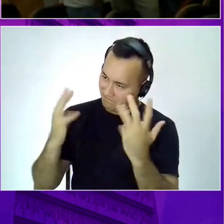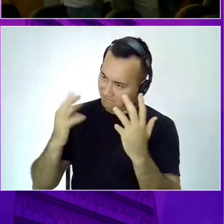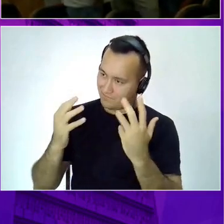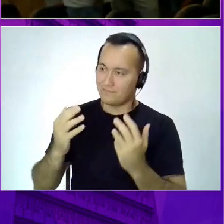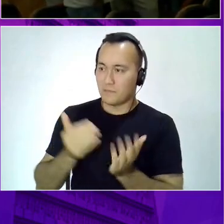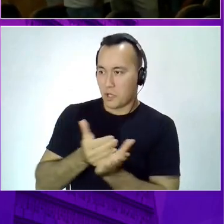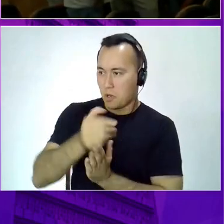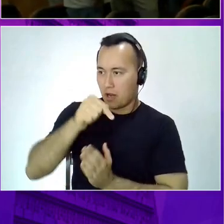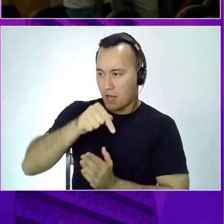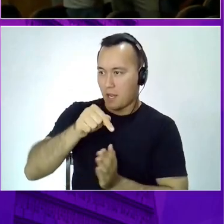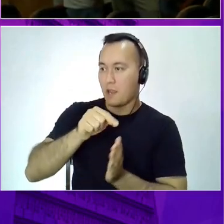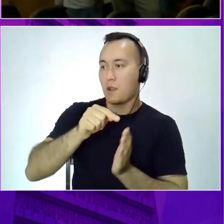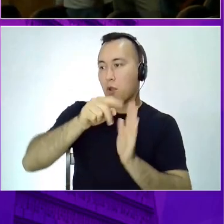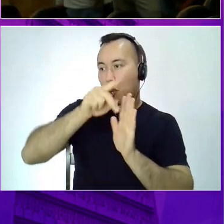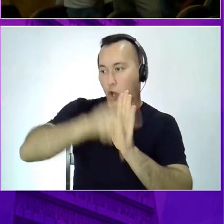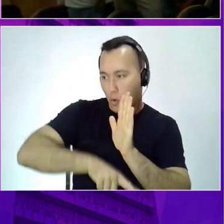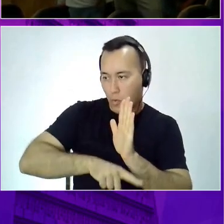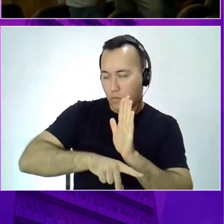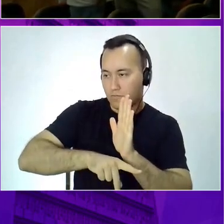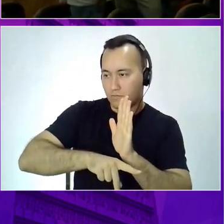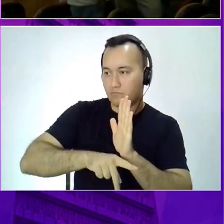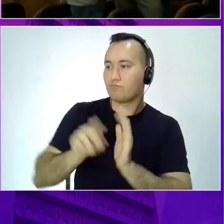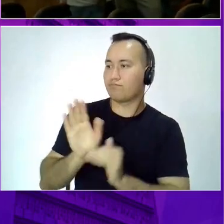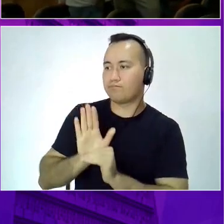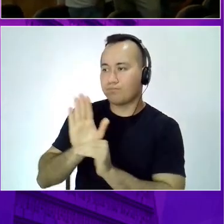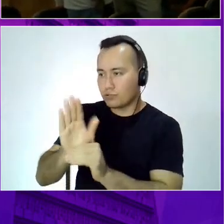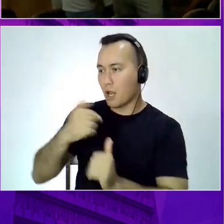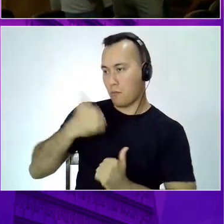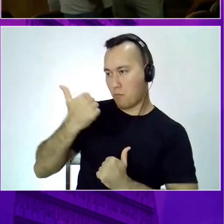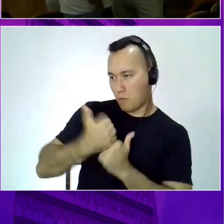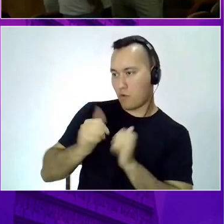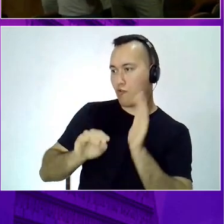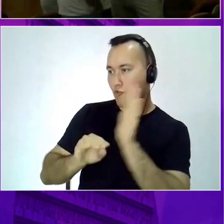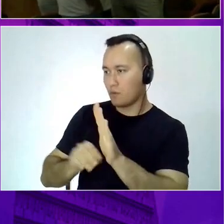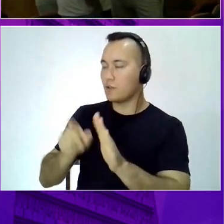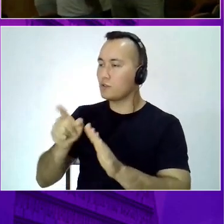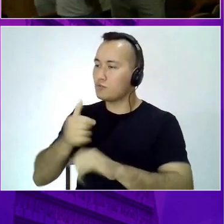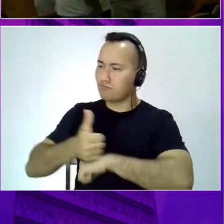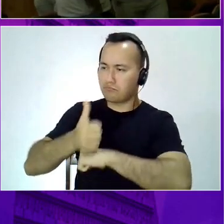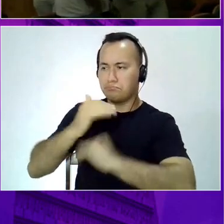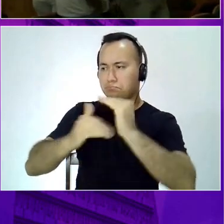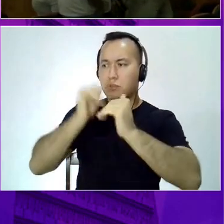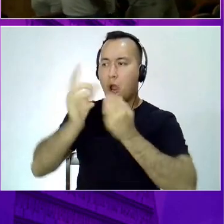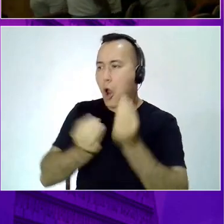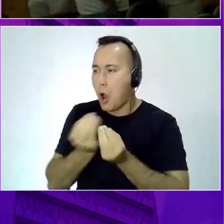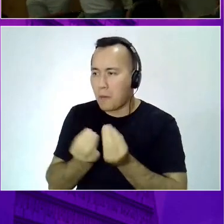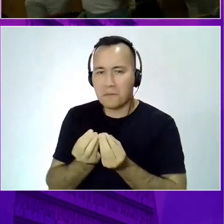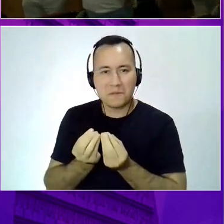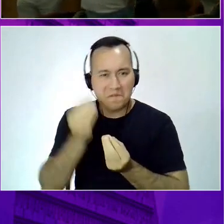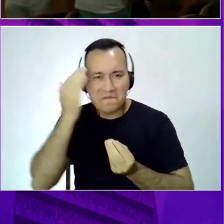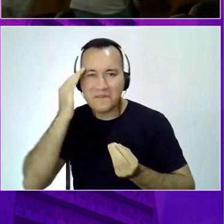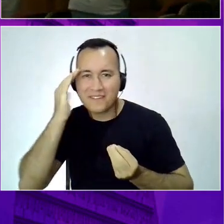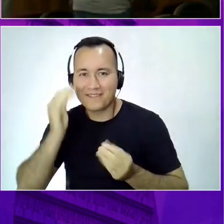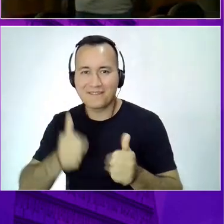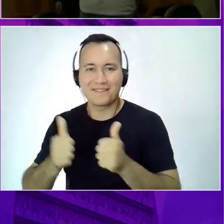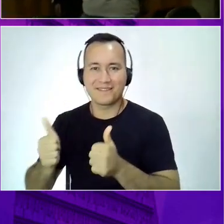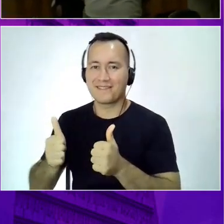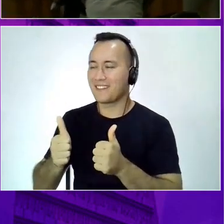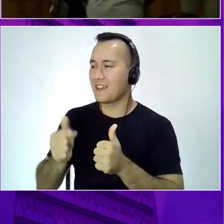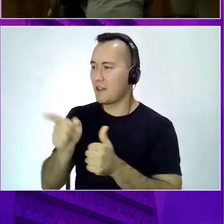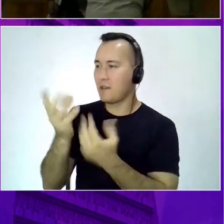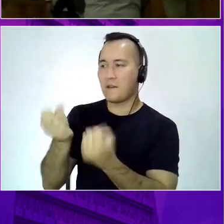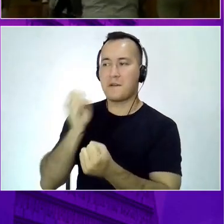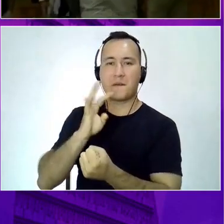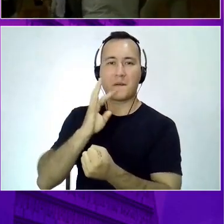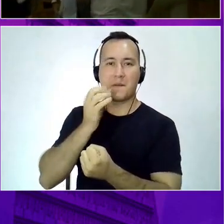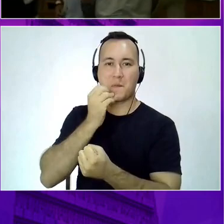Fechou? E eu quero que você compartilhe muito comigo porque é assim que você vai me ajudar. Perfeito. Combinado. Legal. Gente, conseguiram trocar os cartões, trocaram